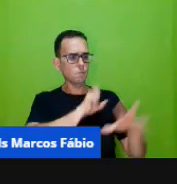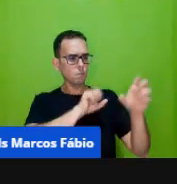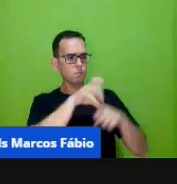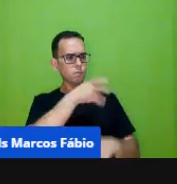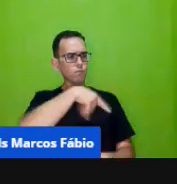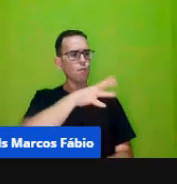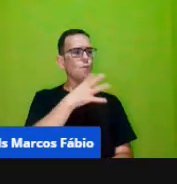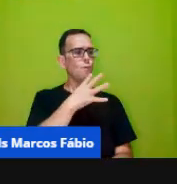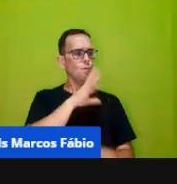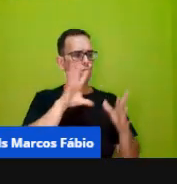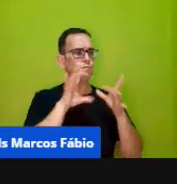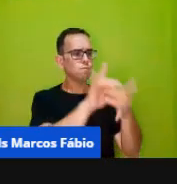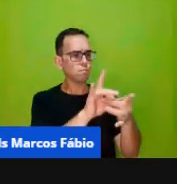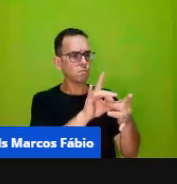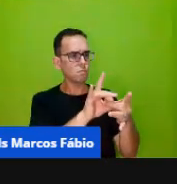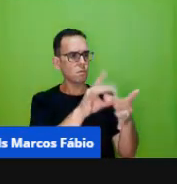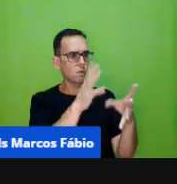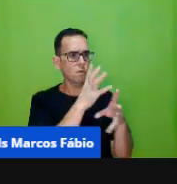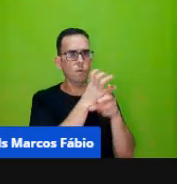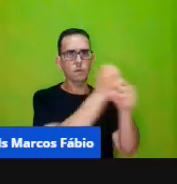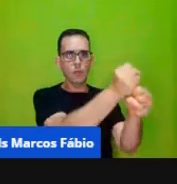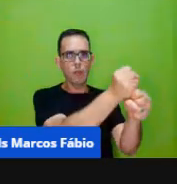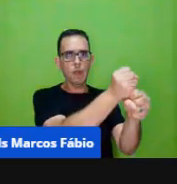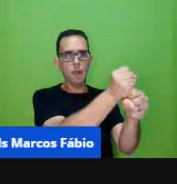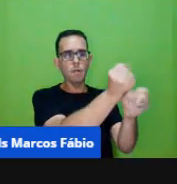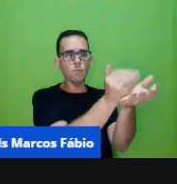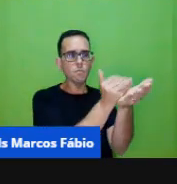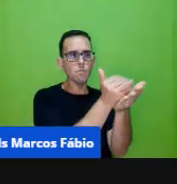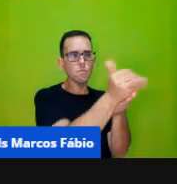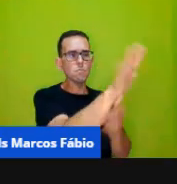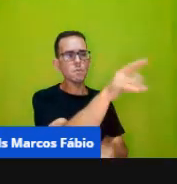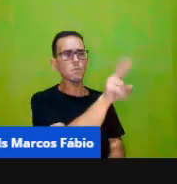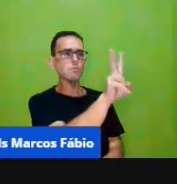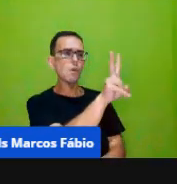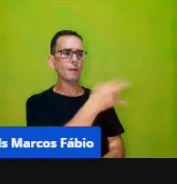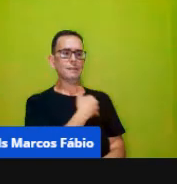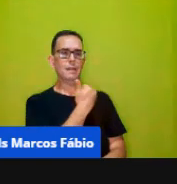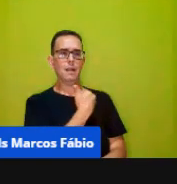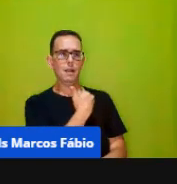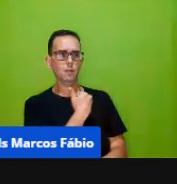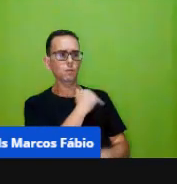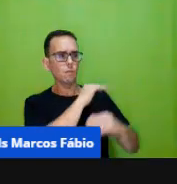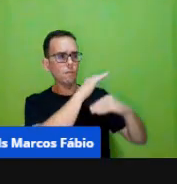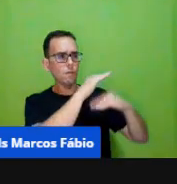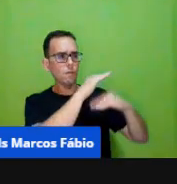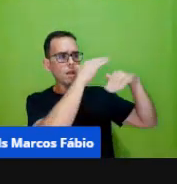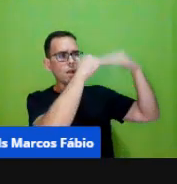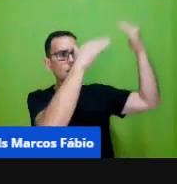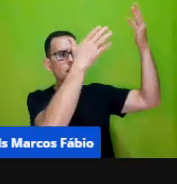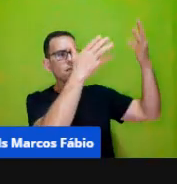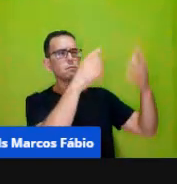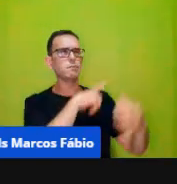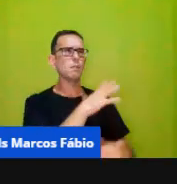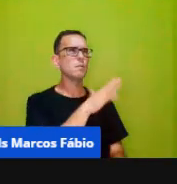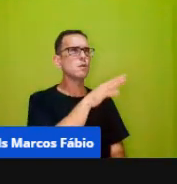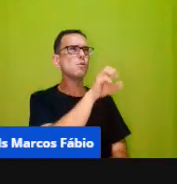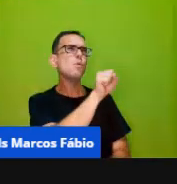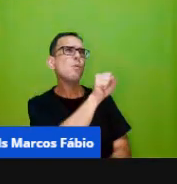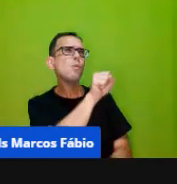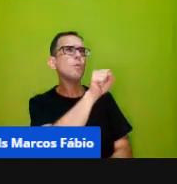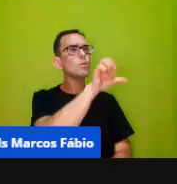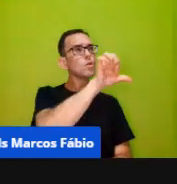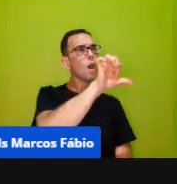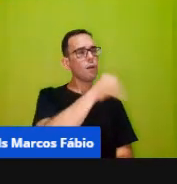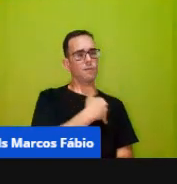envolvidos na atividade de contar se inicia por volta dos dois anos e se desenvolve até por volta dos oito anos. É um